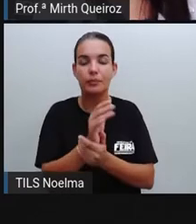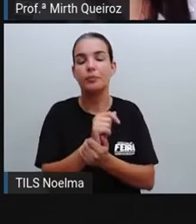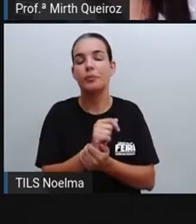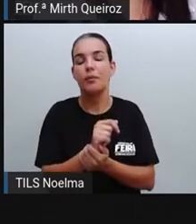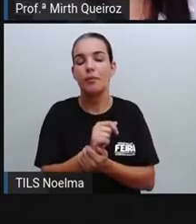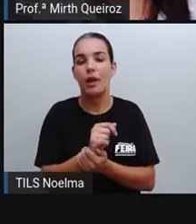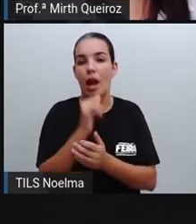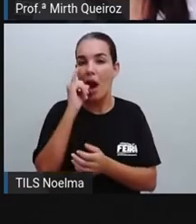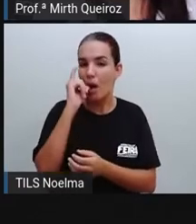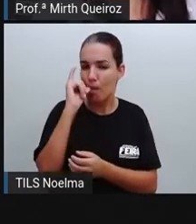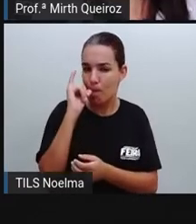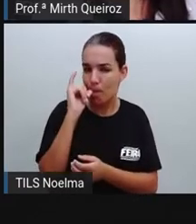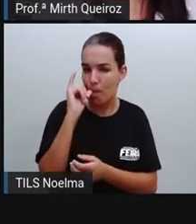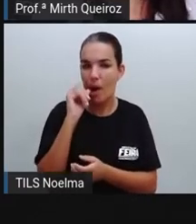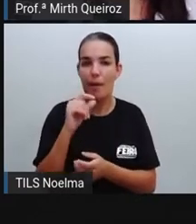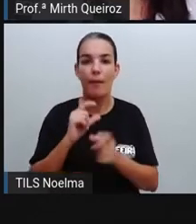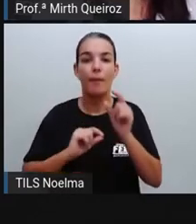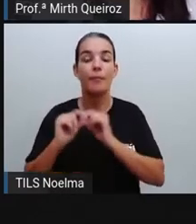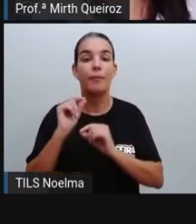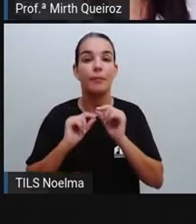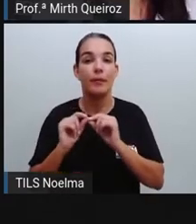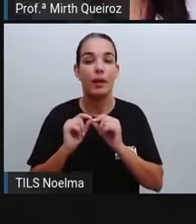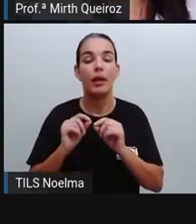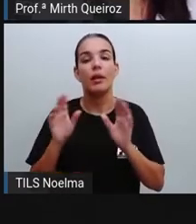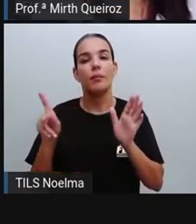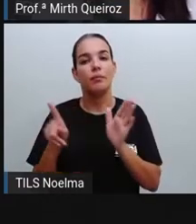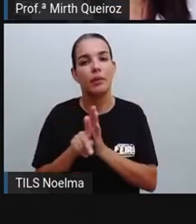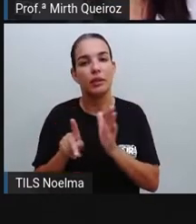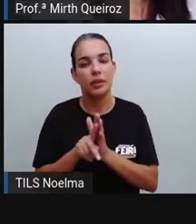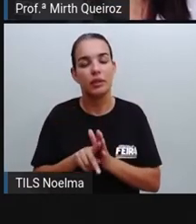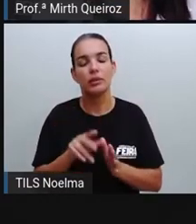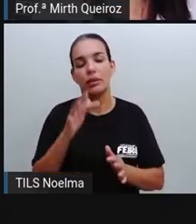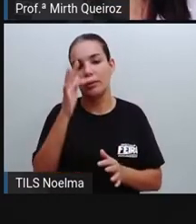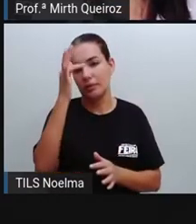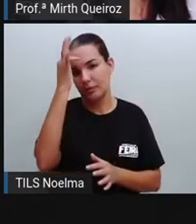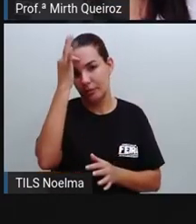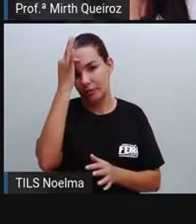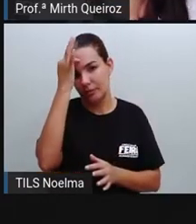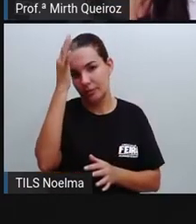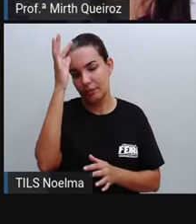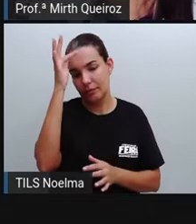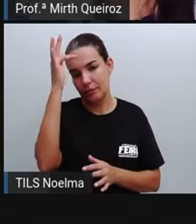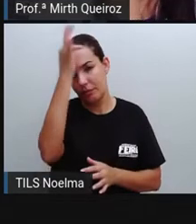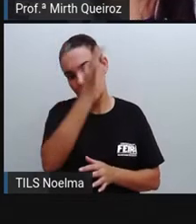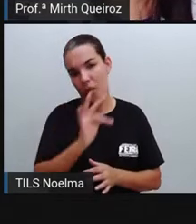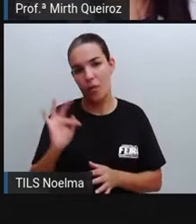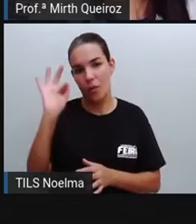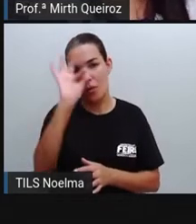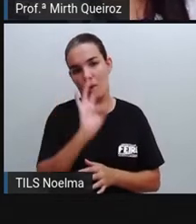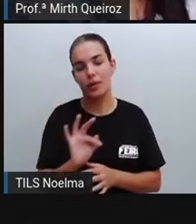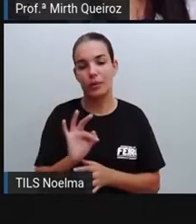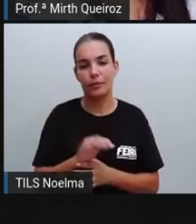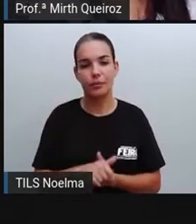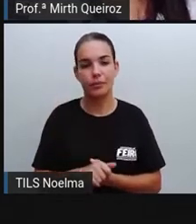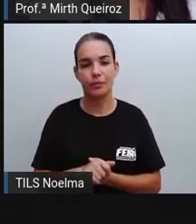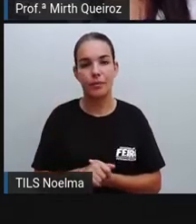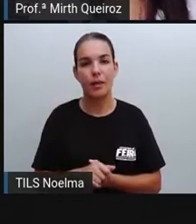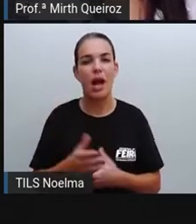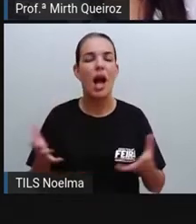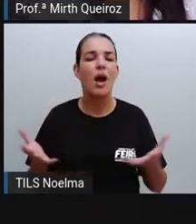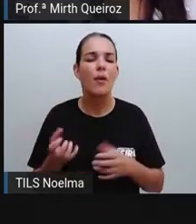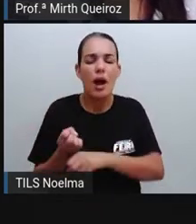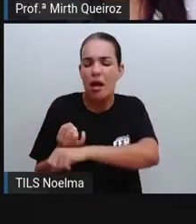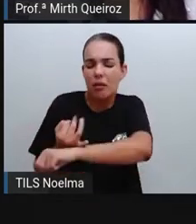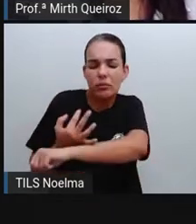a gente vai entender quais as diferenças entre esses tipos de lendas. Que sentimentos elas